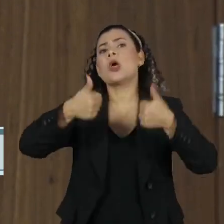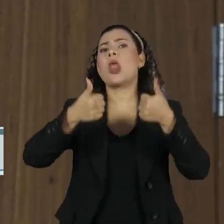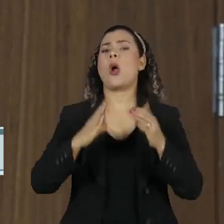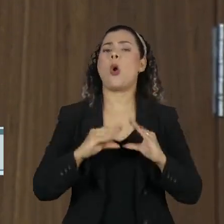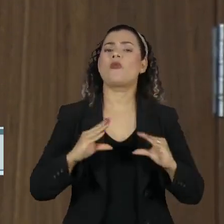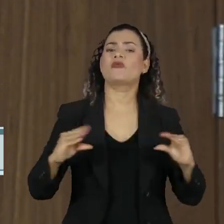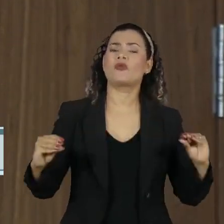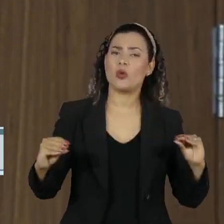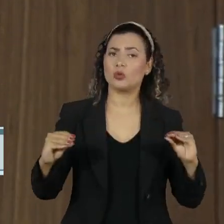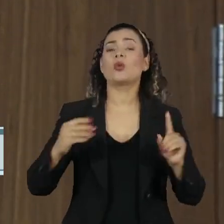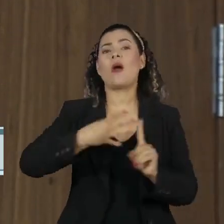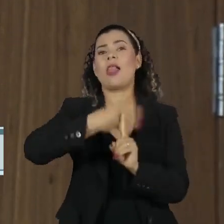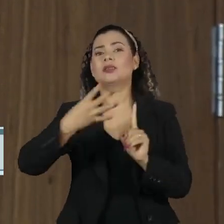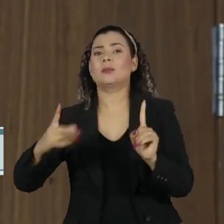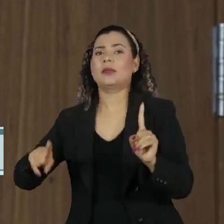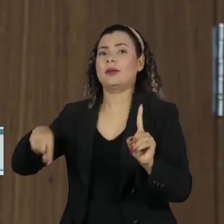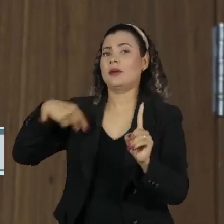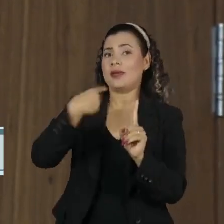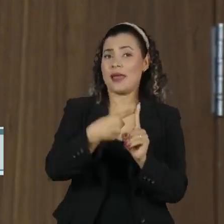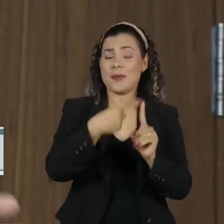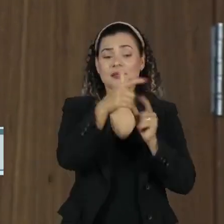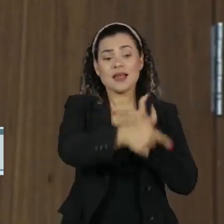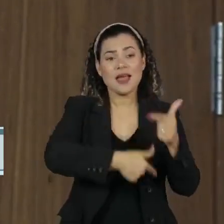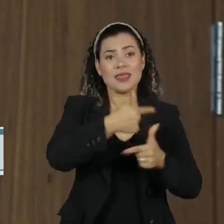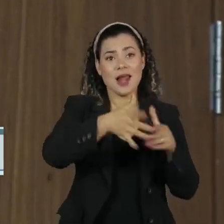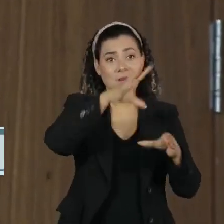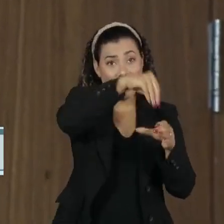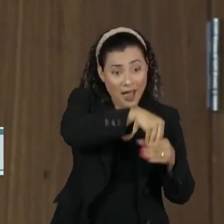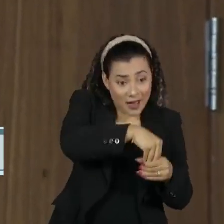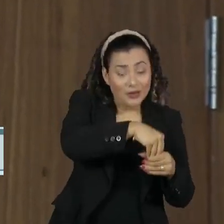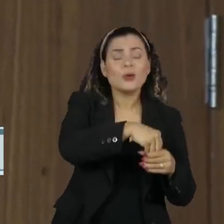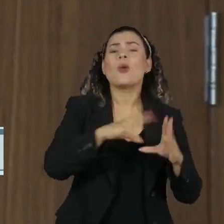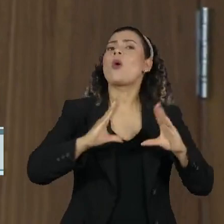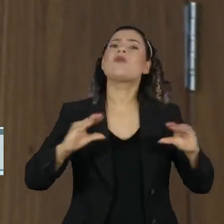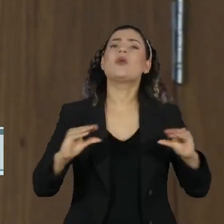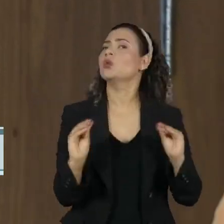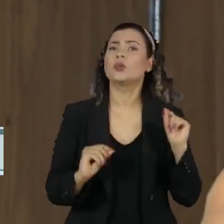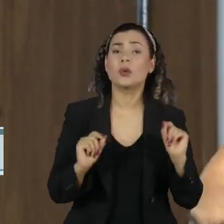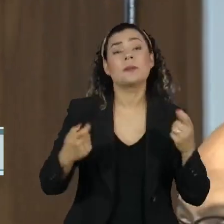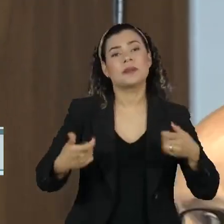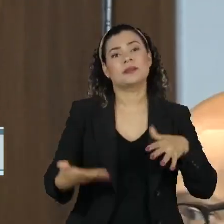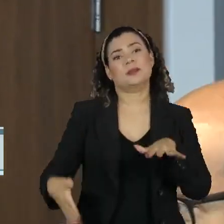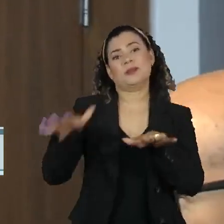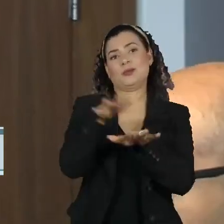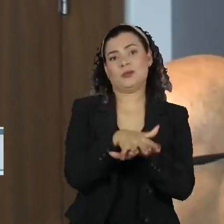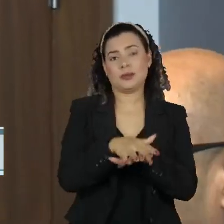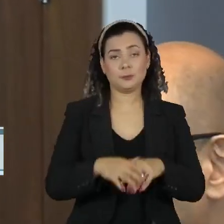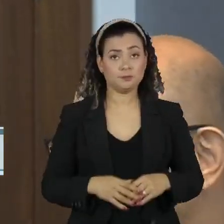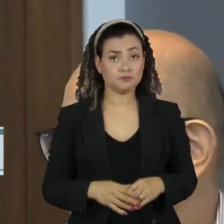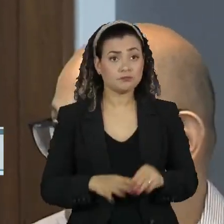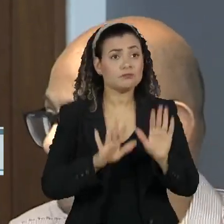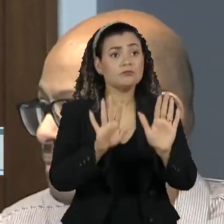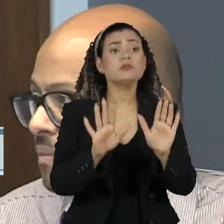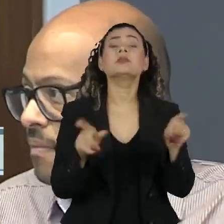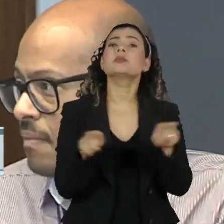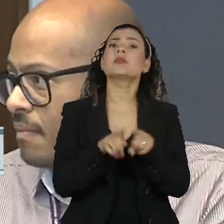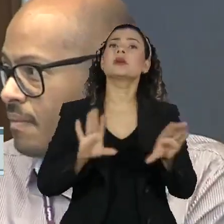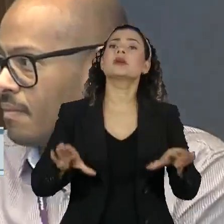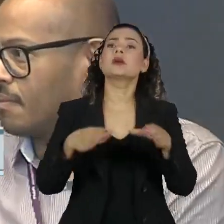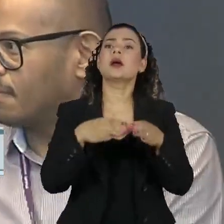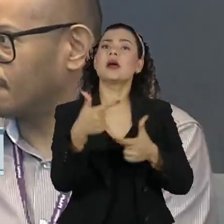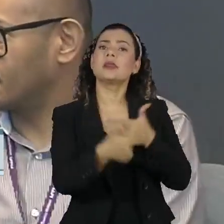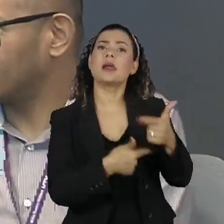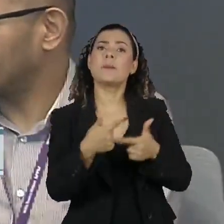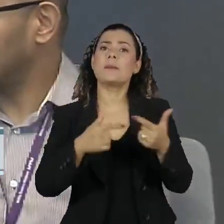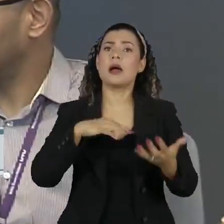da comunidade LGBTQIA+, no ambiente corporativo, é preciso inclusão. De acordo com a Organização Internacional do